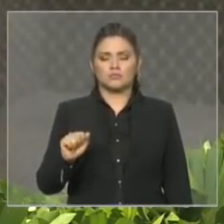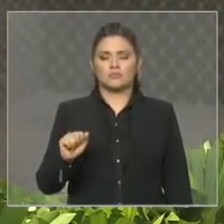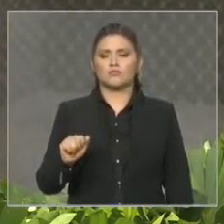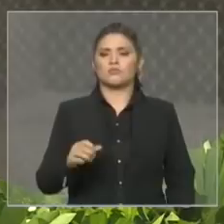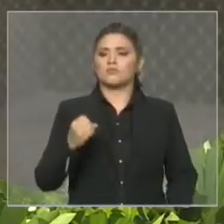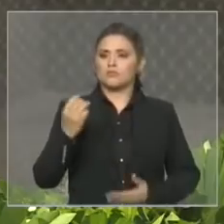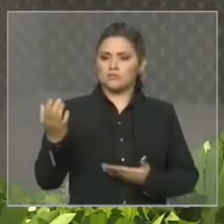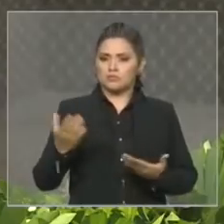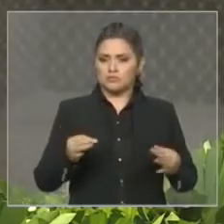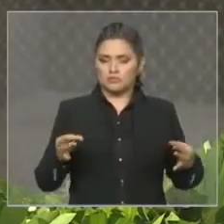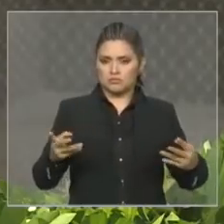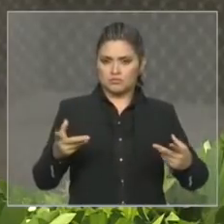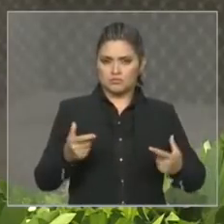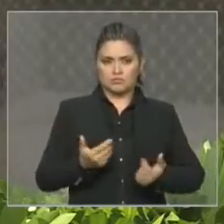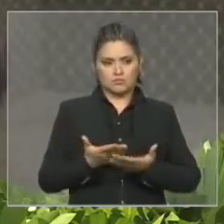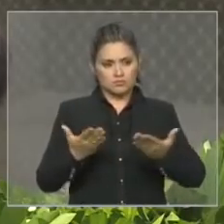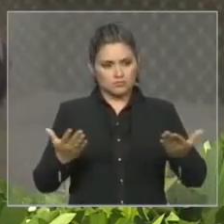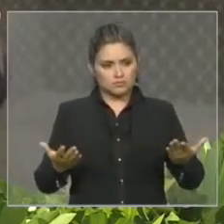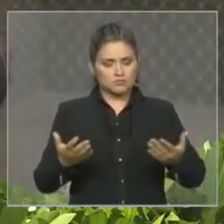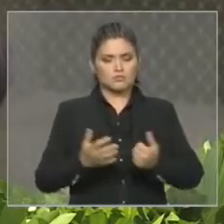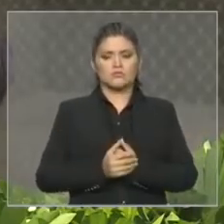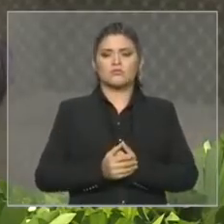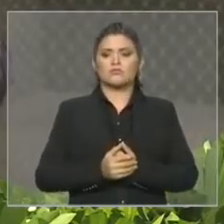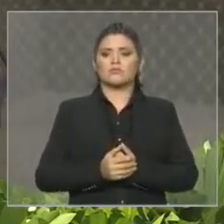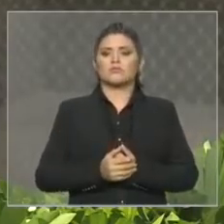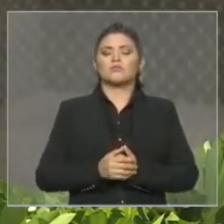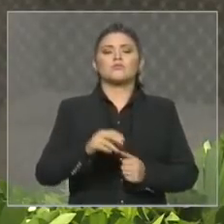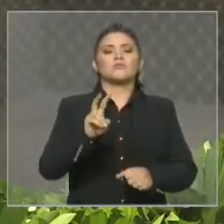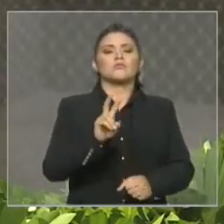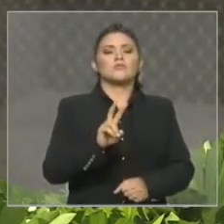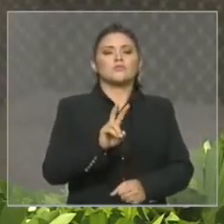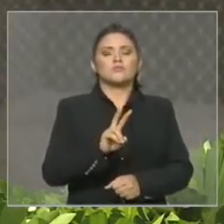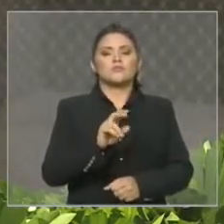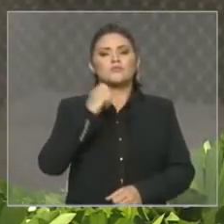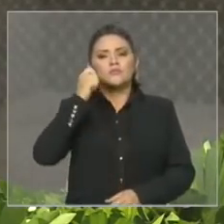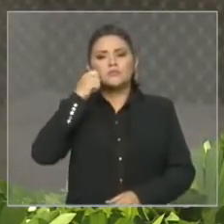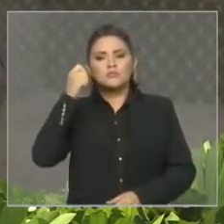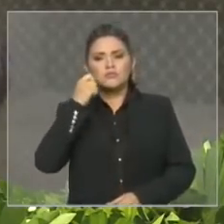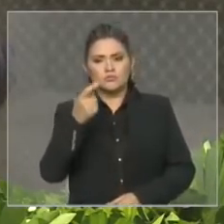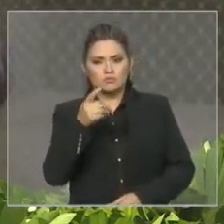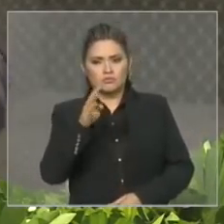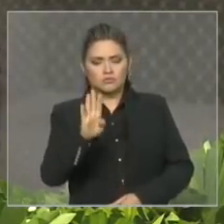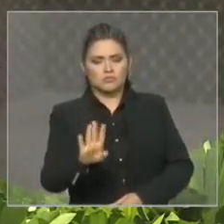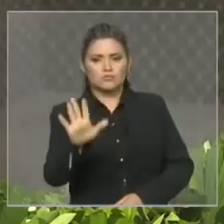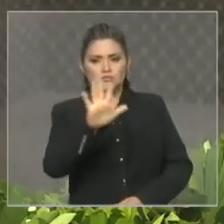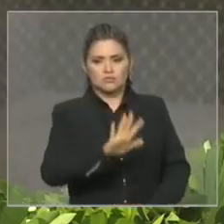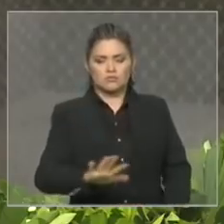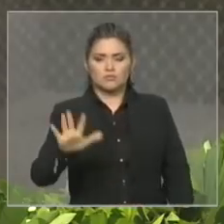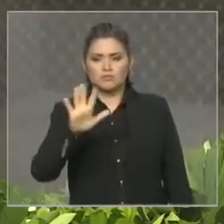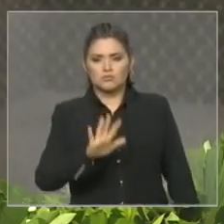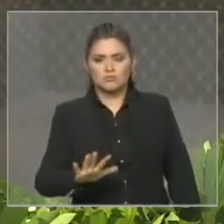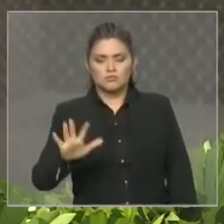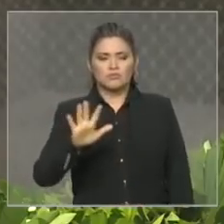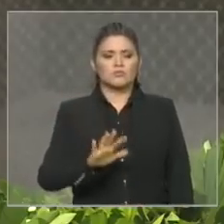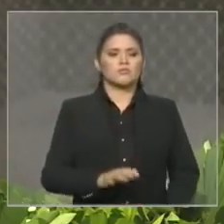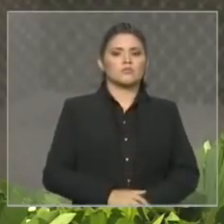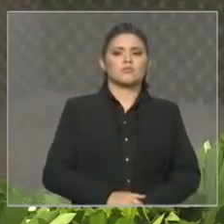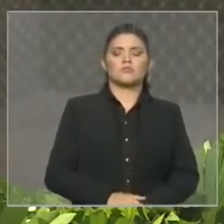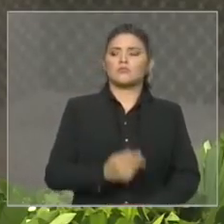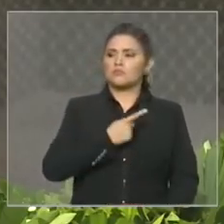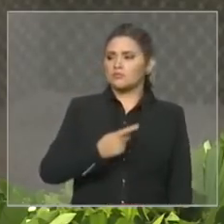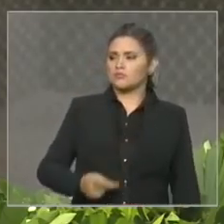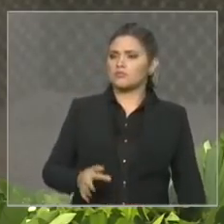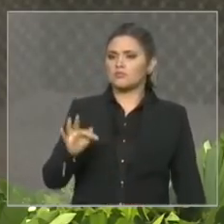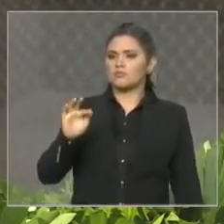autoridades que aqui estão, senhor defensor público-geral, senhor conselheiro ófito, senhor presidente da FAMEM, prefeito tema,